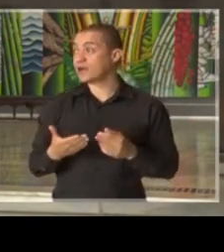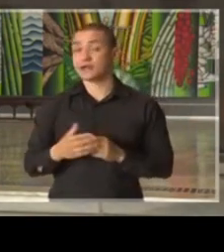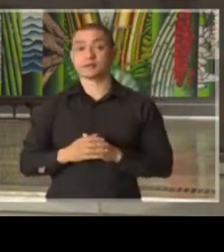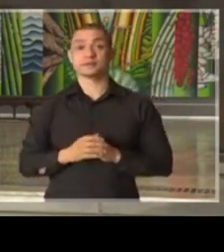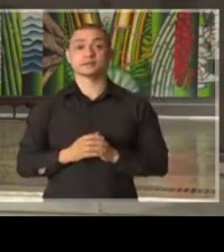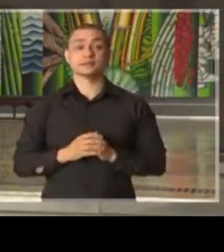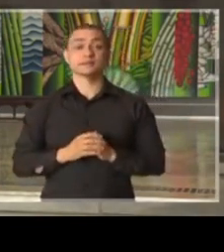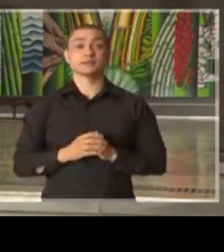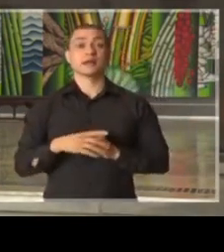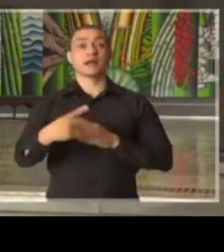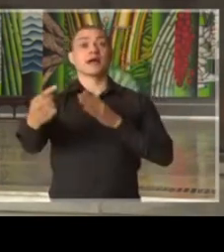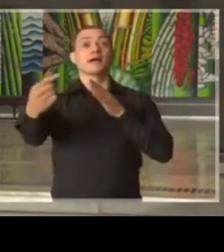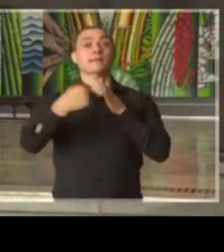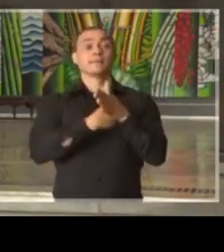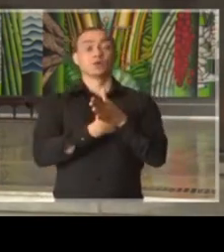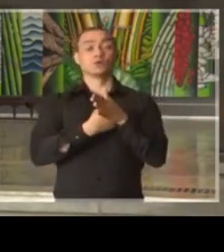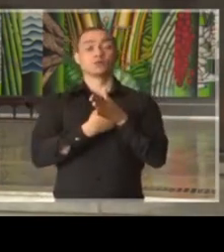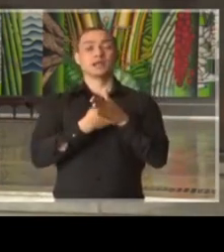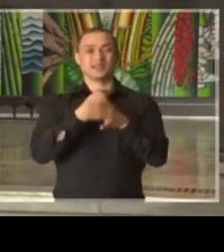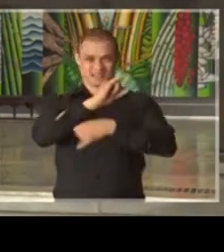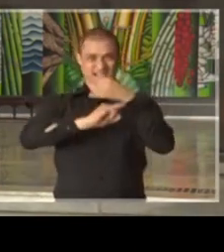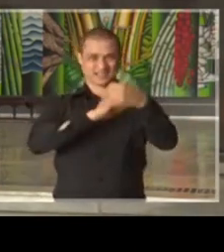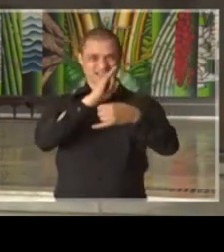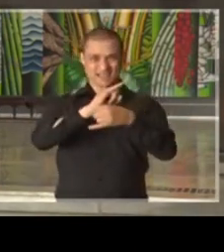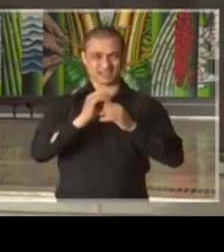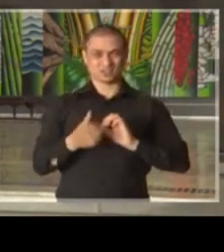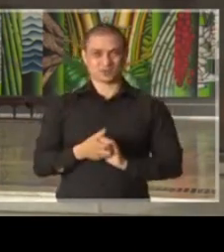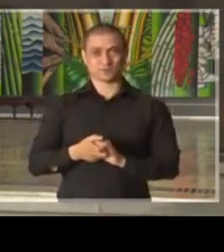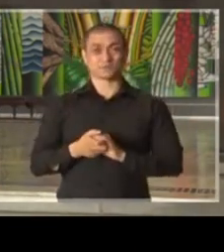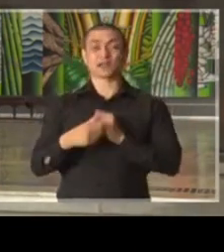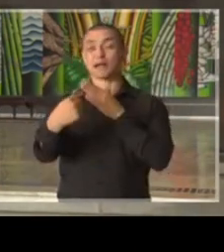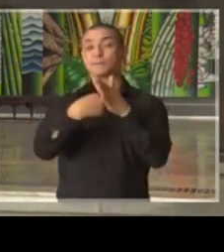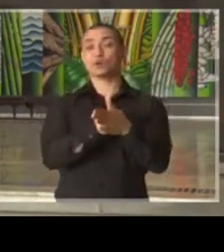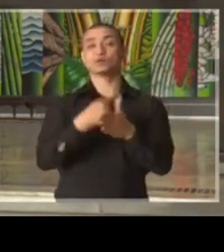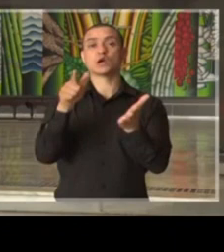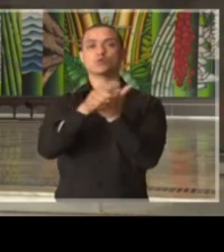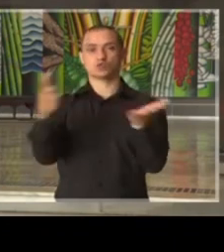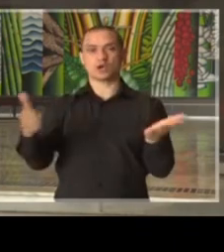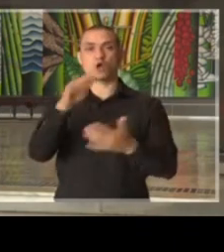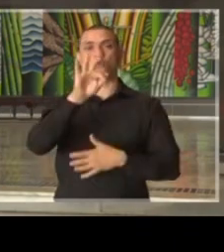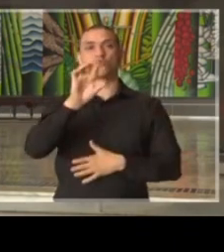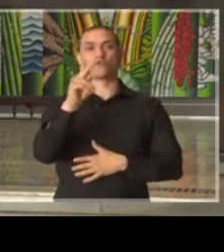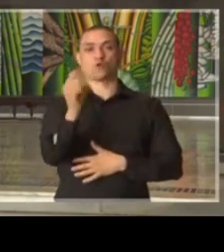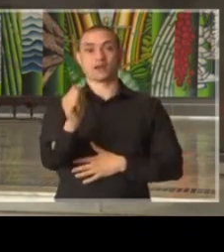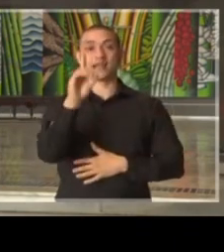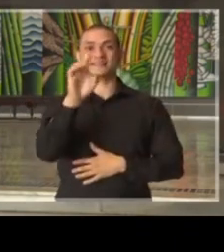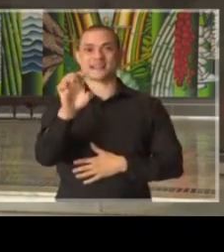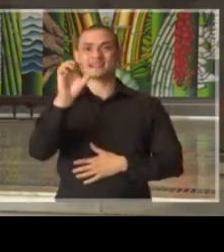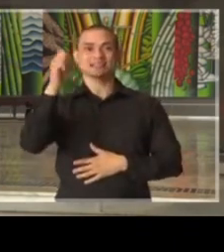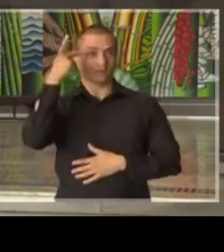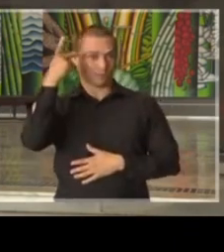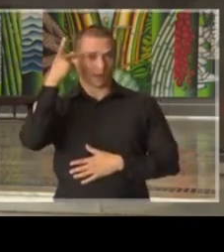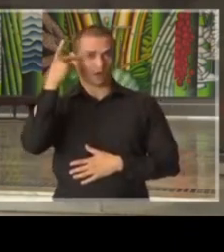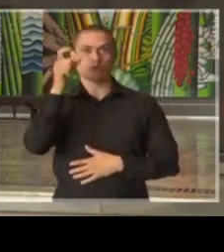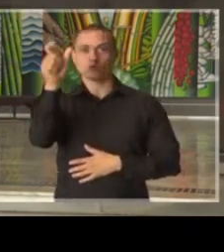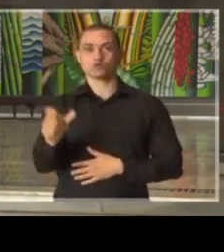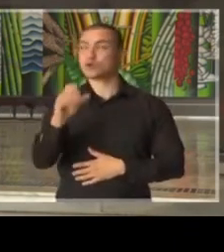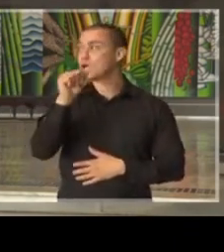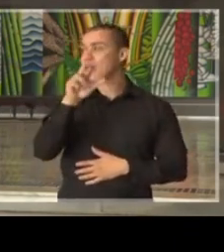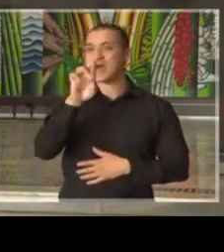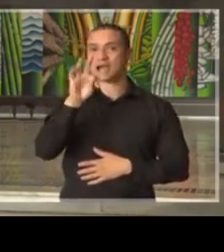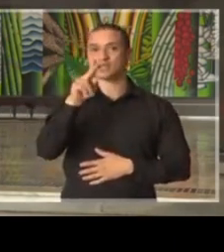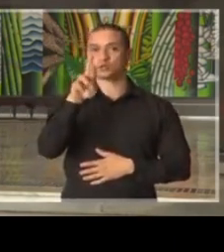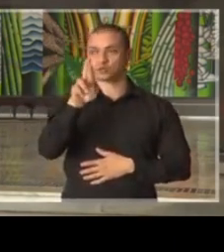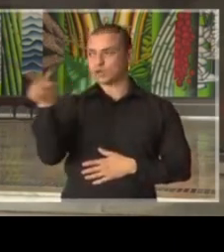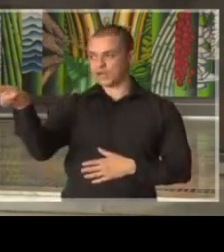pergunta online. A pergunta vem do jornal Folha de São Paulo, do jornalista Arthur Rodrigues. Vou pedir à